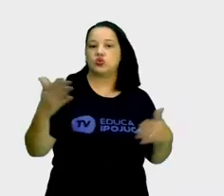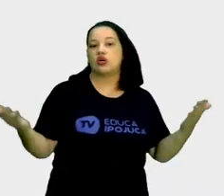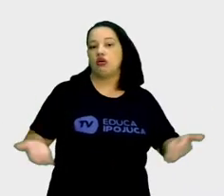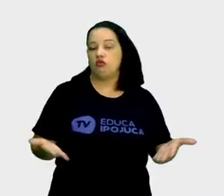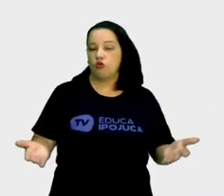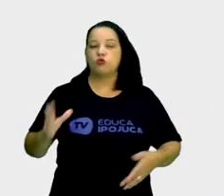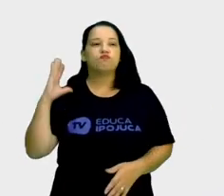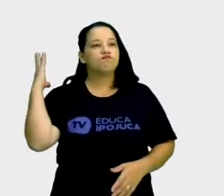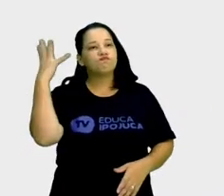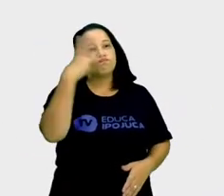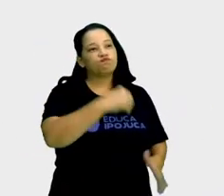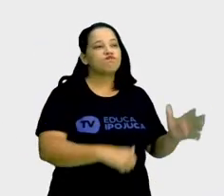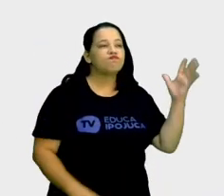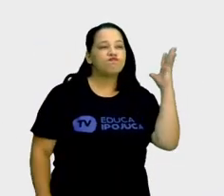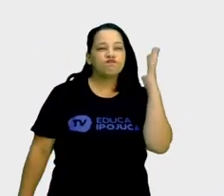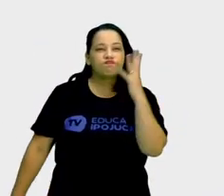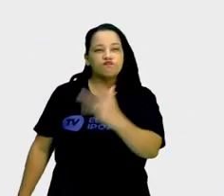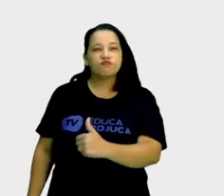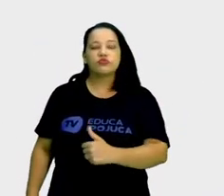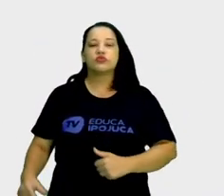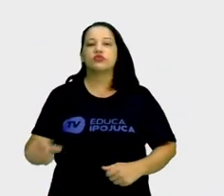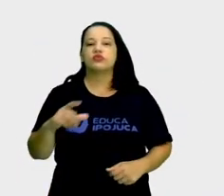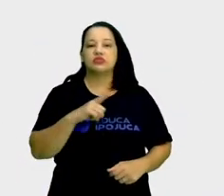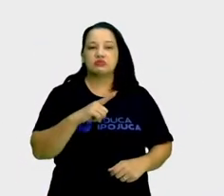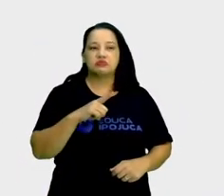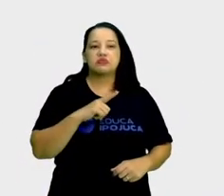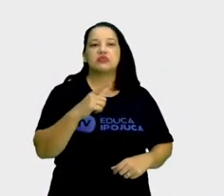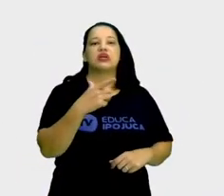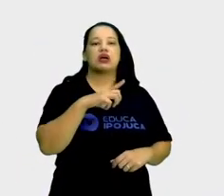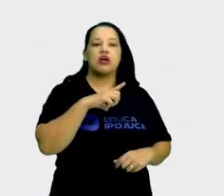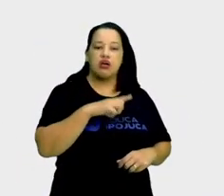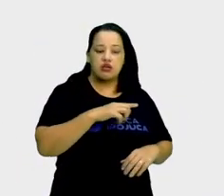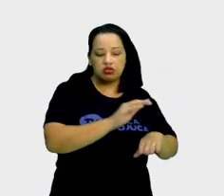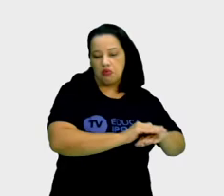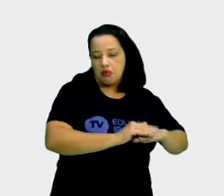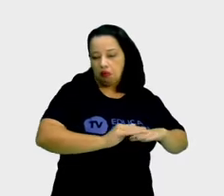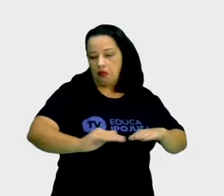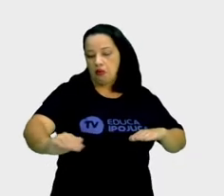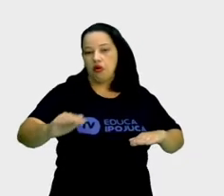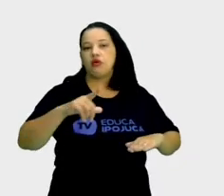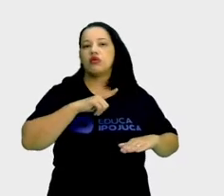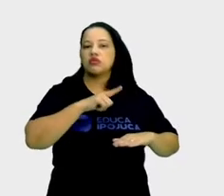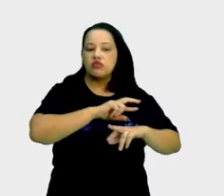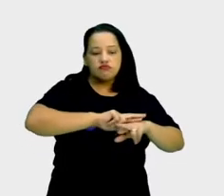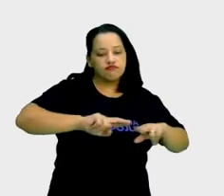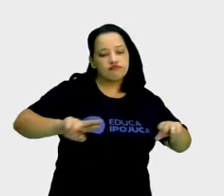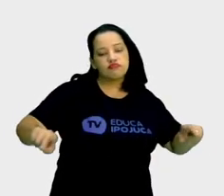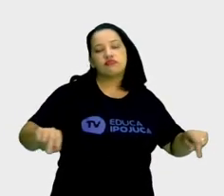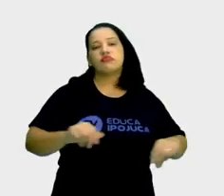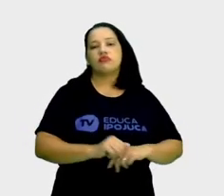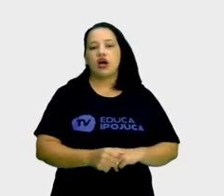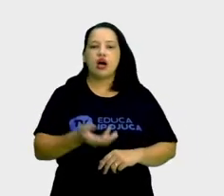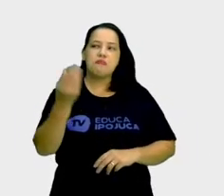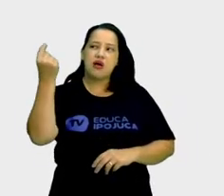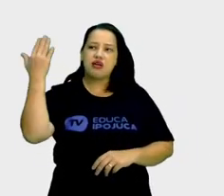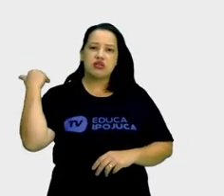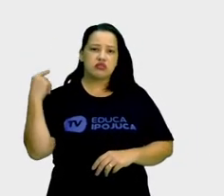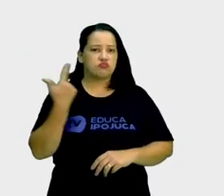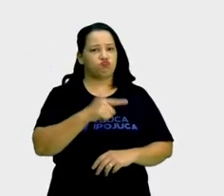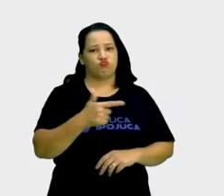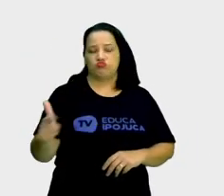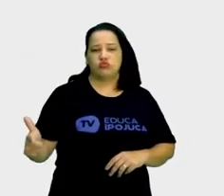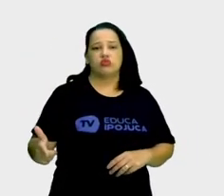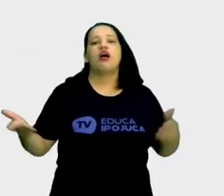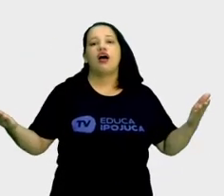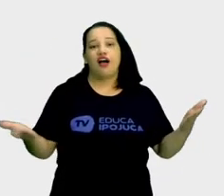bonita, tem água encanada, tem calçamento, tem muitas coisas que antigamente não tinha. E